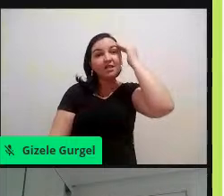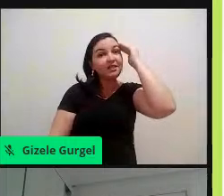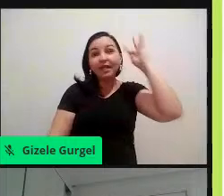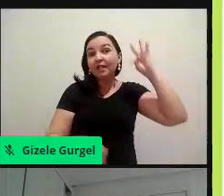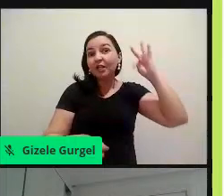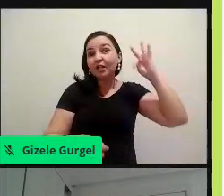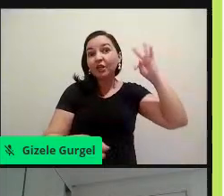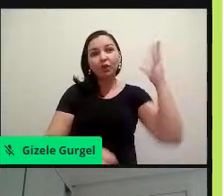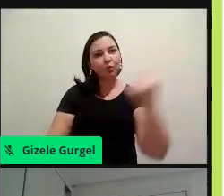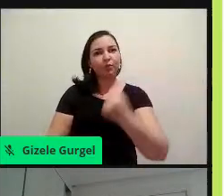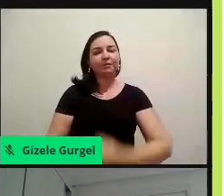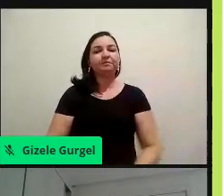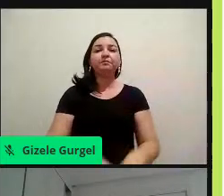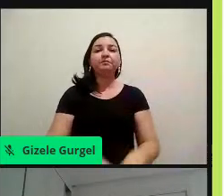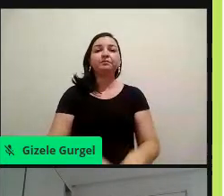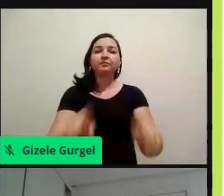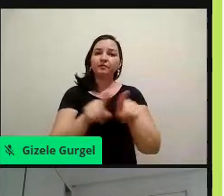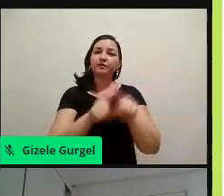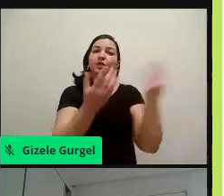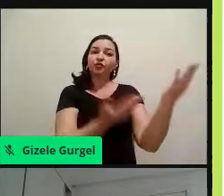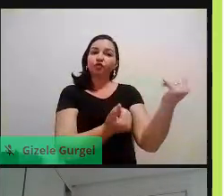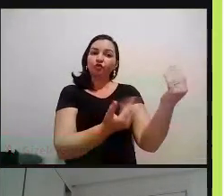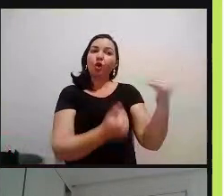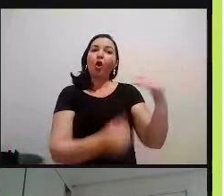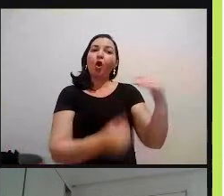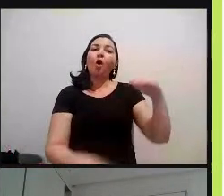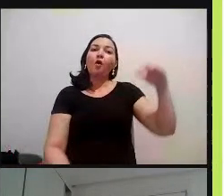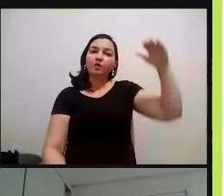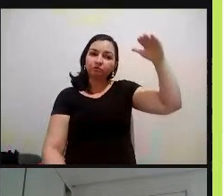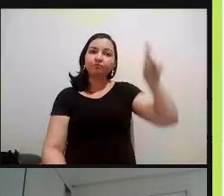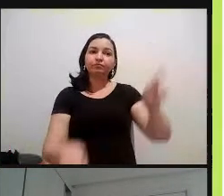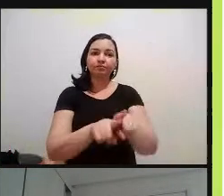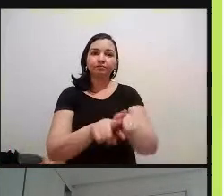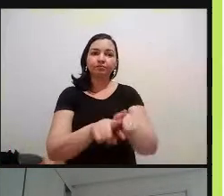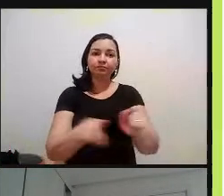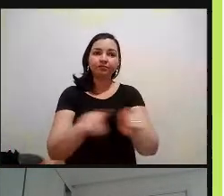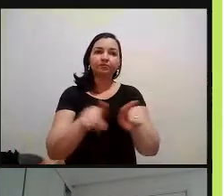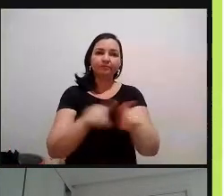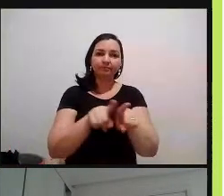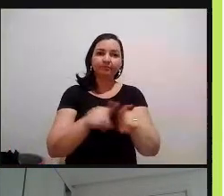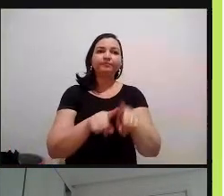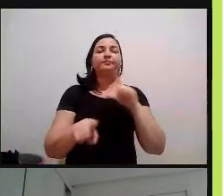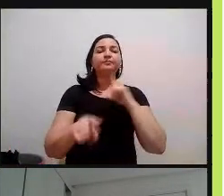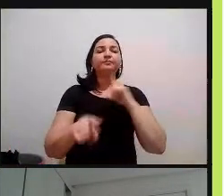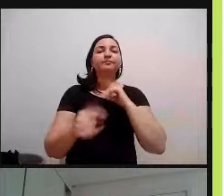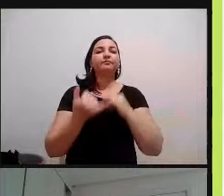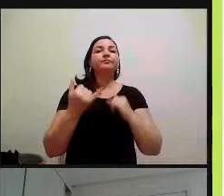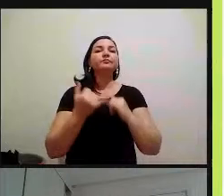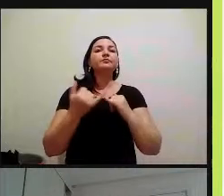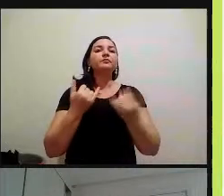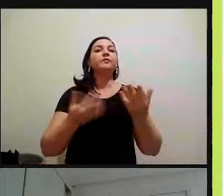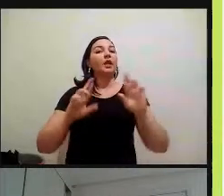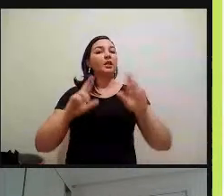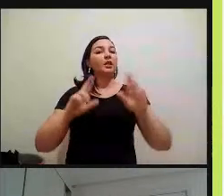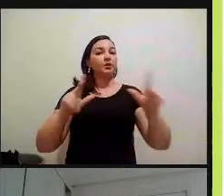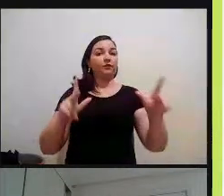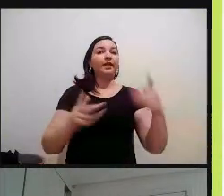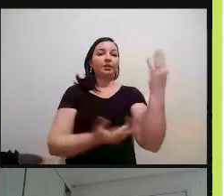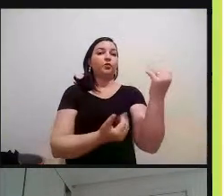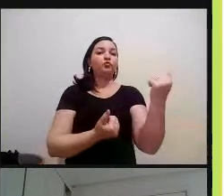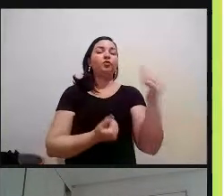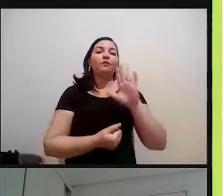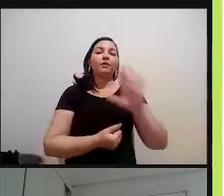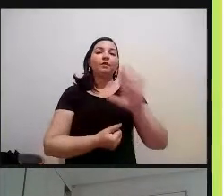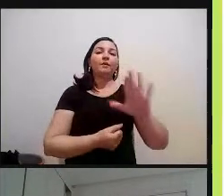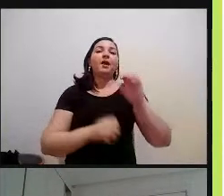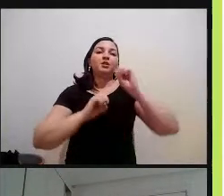maiores também, né, aí a gente já tem uma outra, uma outra dinâmica, né, mas também é importante trabalhar com